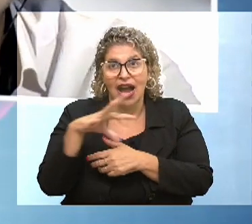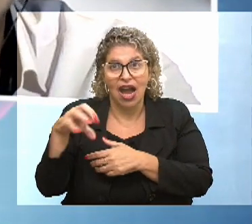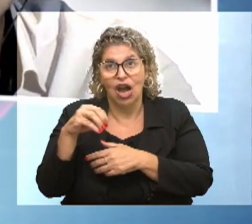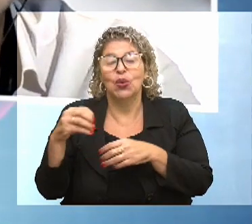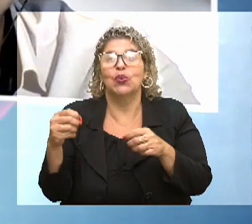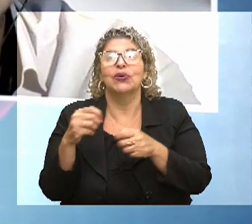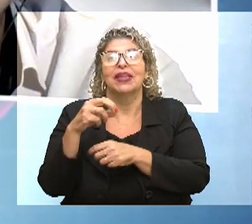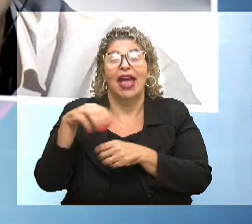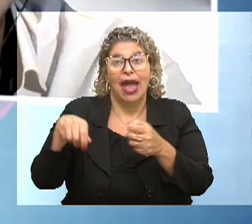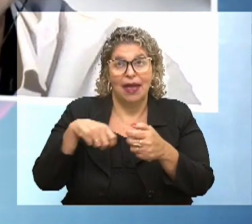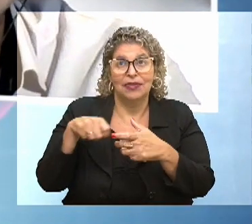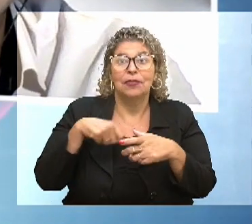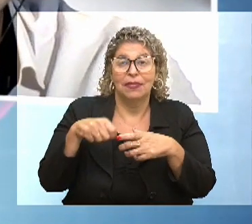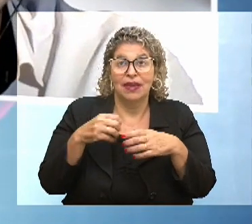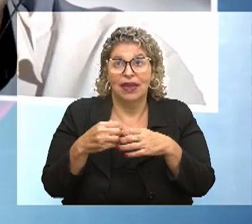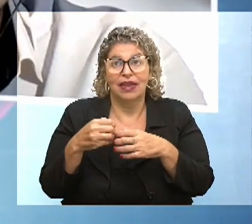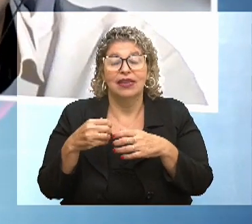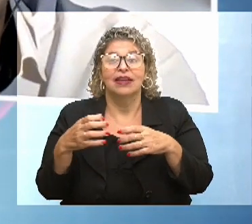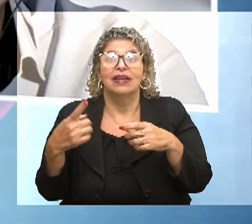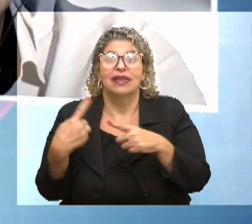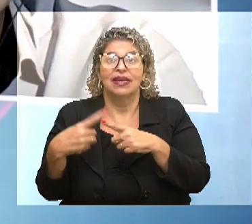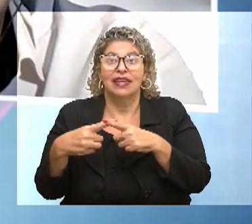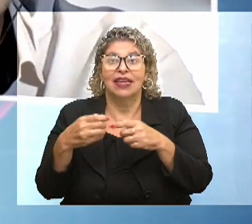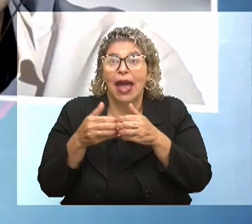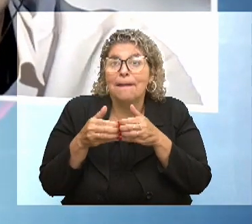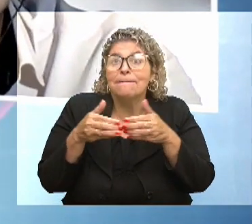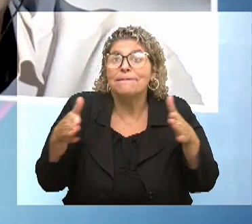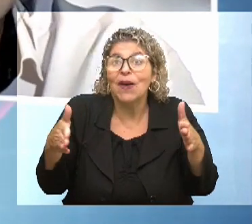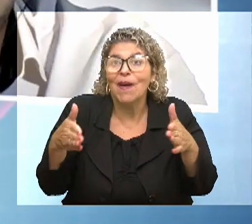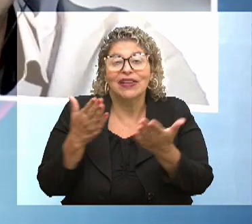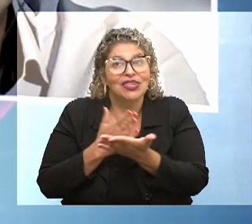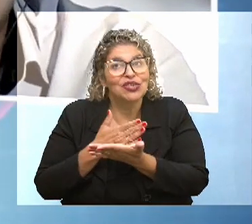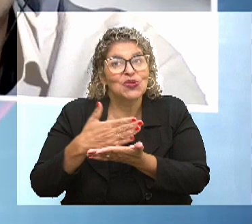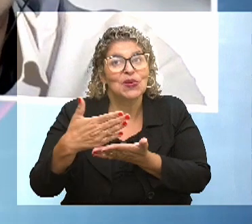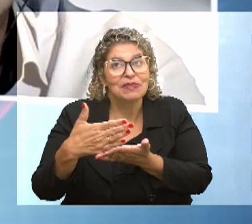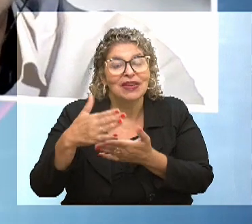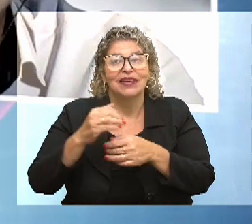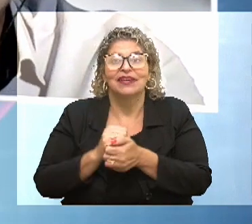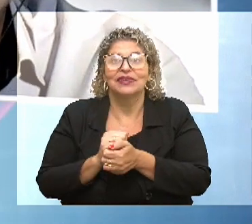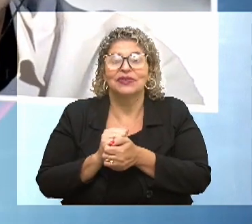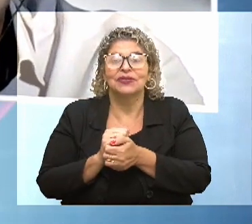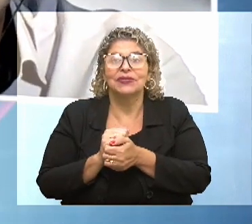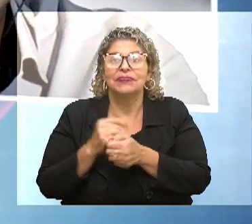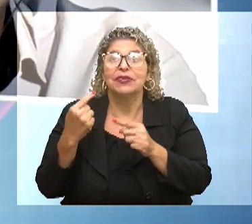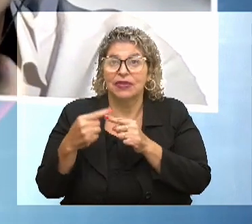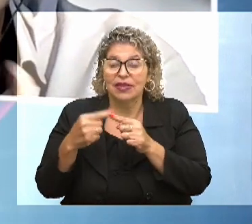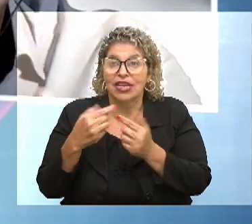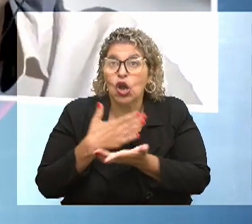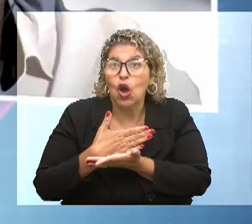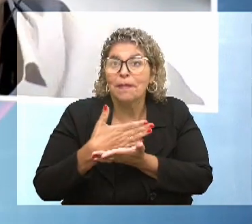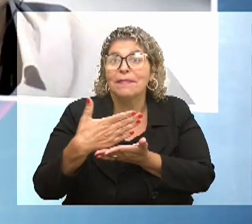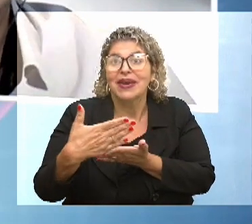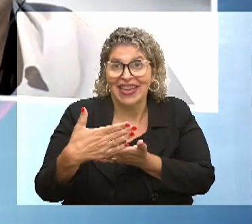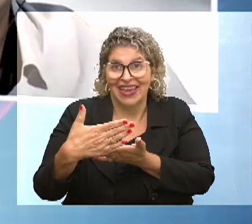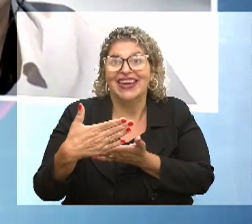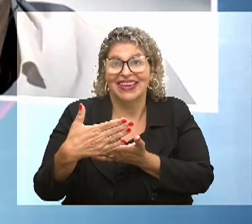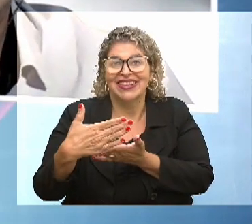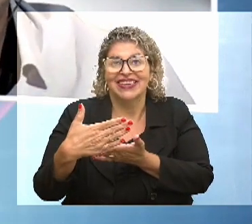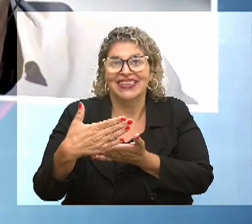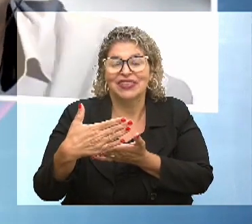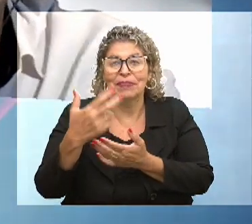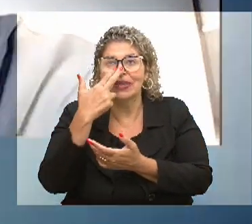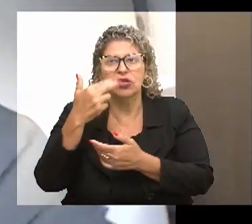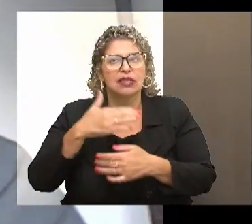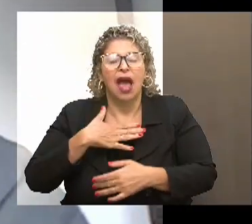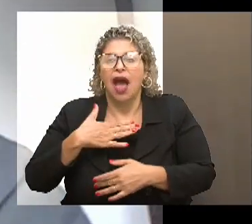frentes, além das marmitas, que eu acho que é a porta de entrada, é o carro-chefe, a gente entra, a gente fura essa bolha de que a